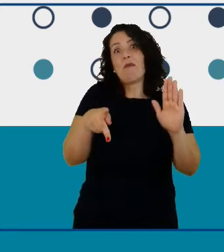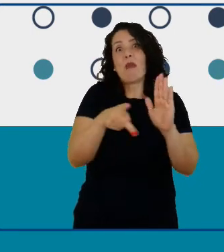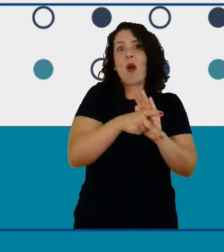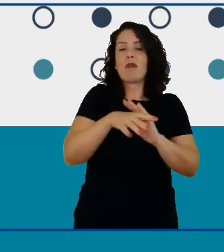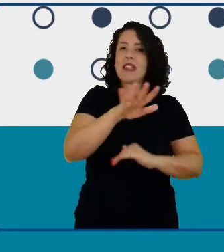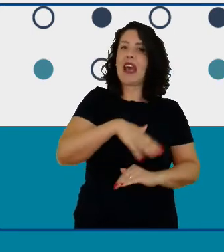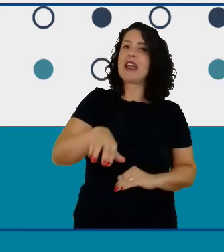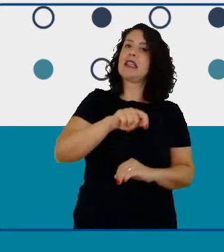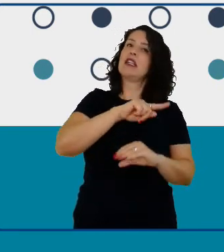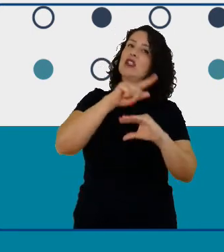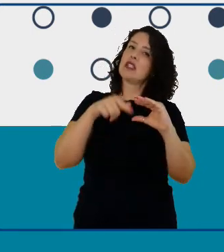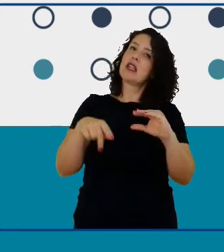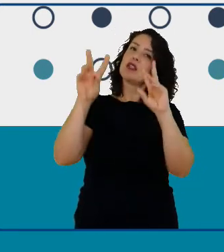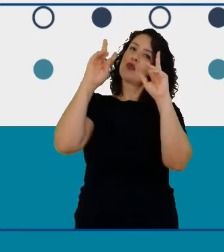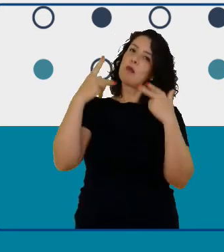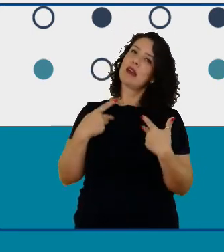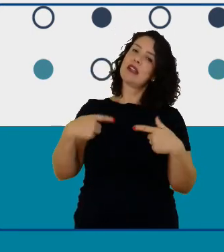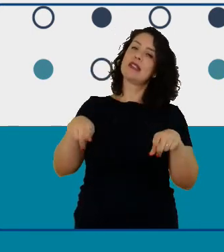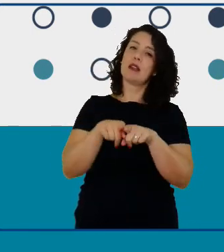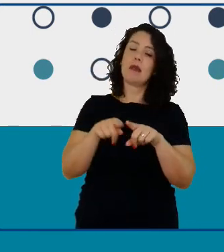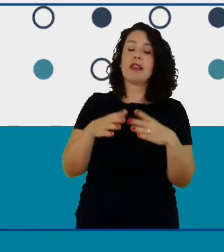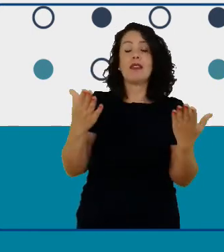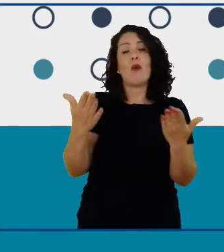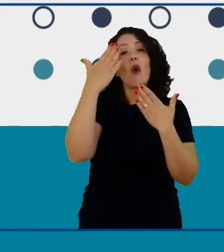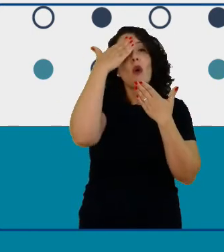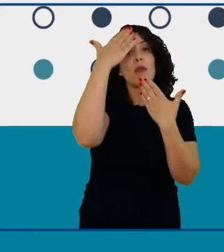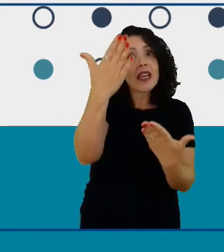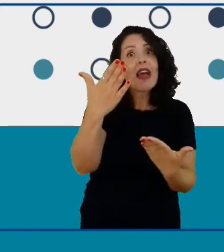lançamento e de ver as possibilidades à frente para Brasil